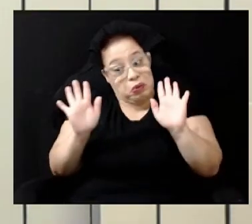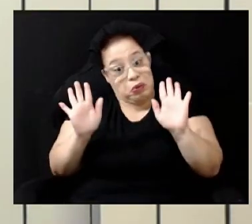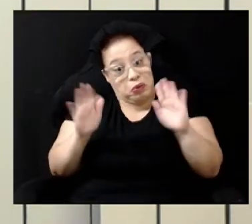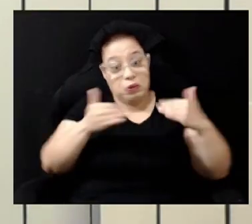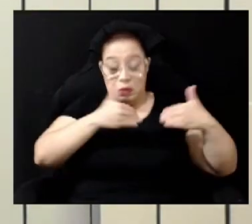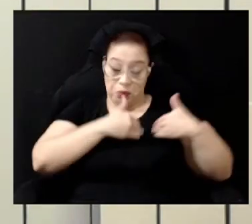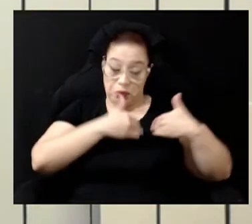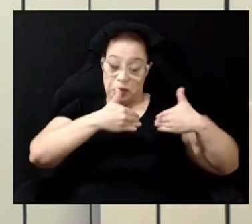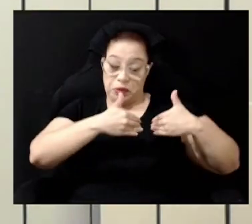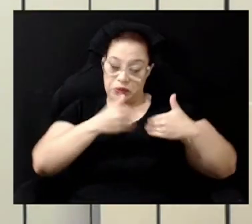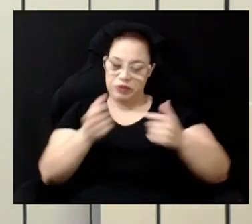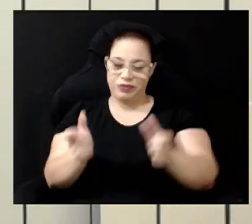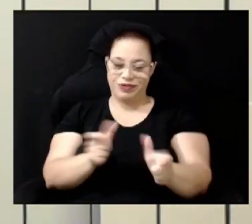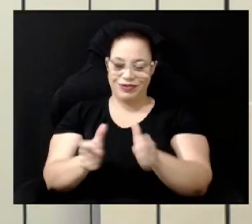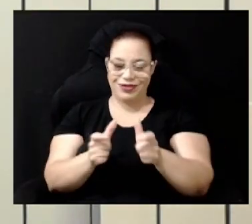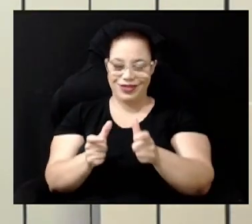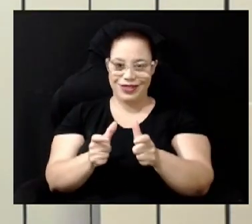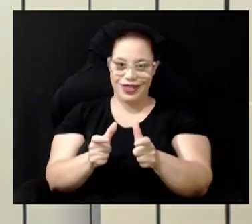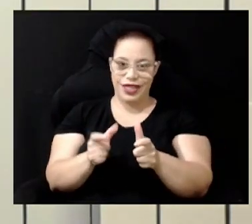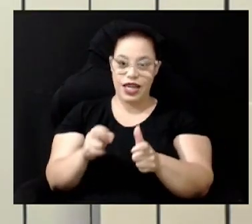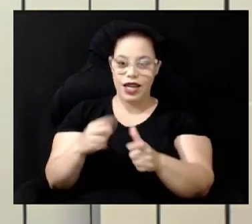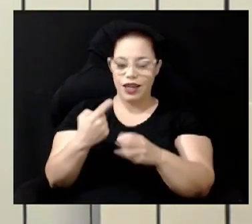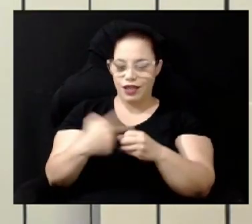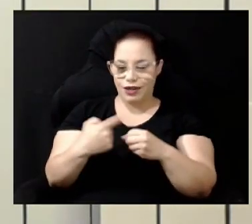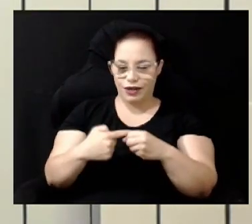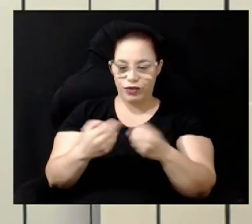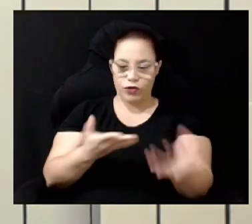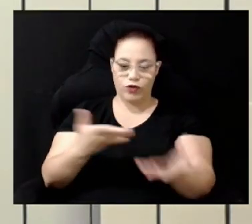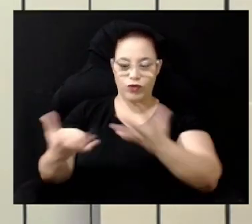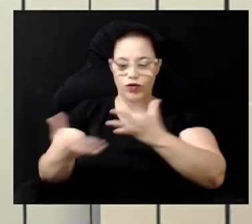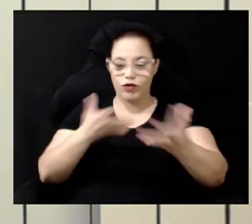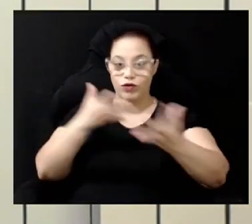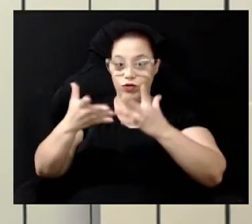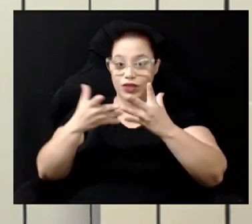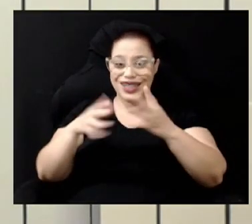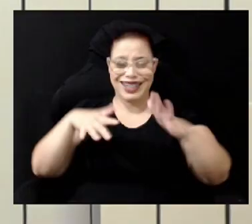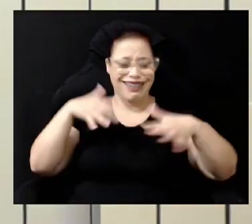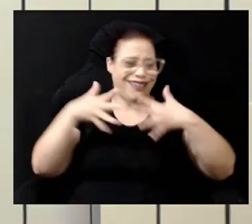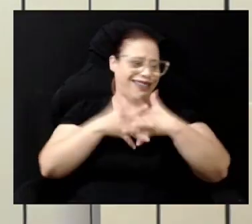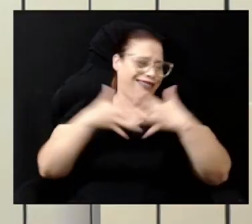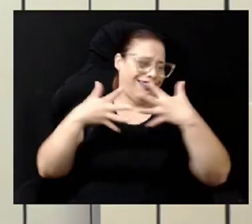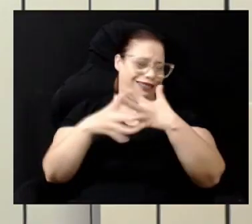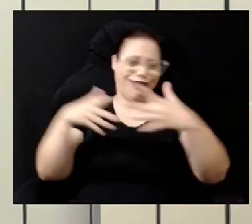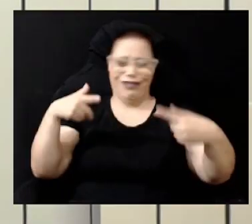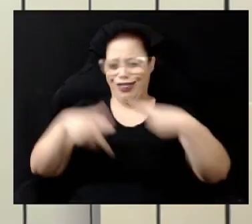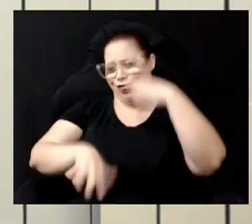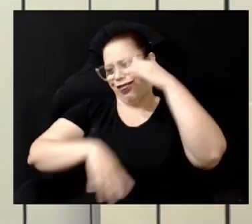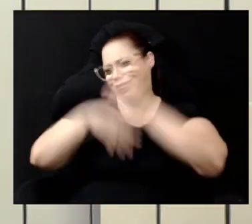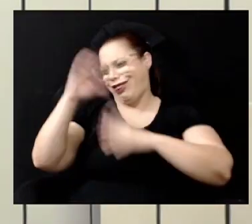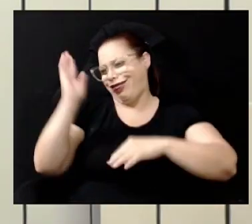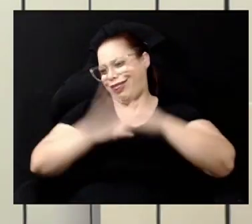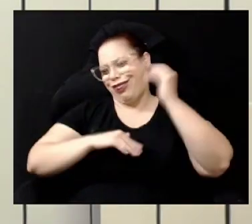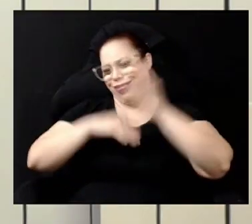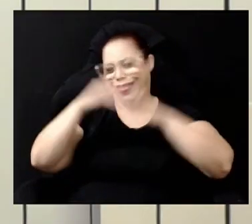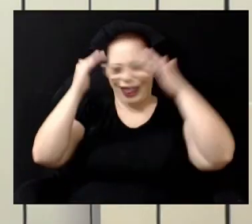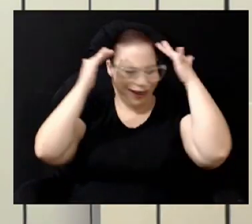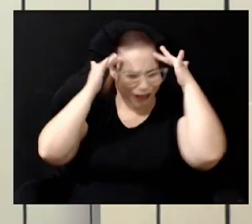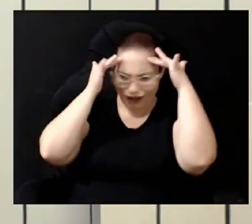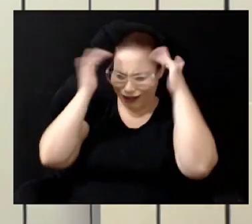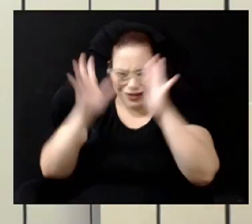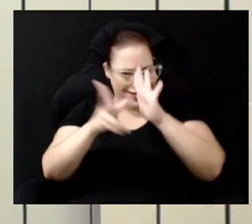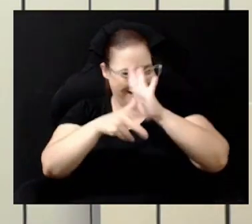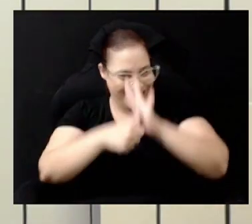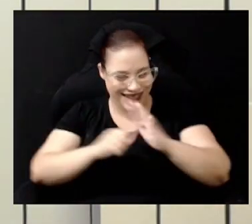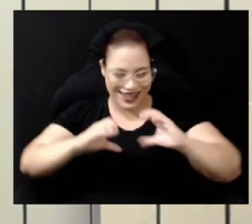pequena cidade Do interior Gerando uma grande confusão Contrapalhadas Trapaças Roubos E amores não